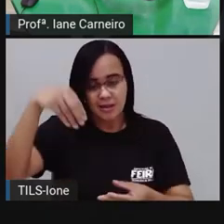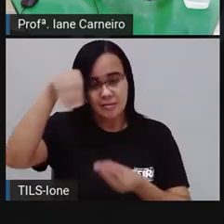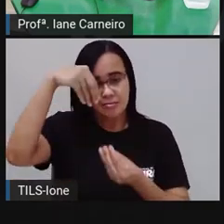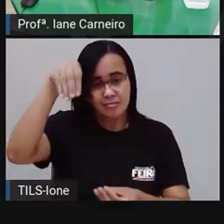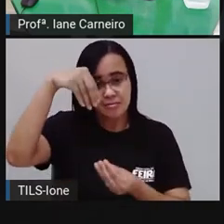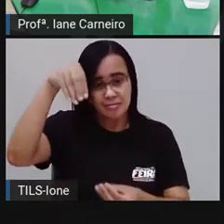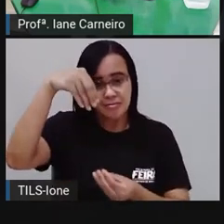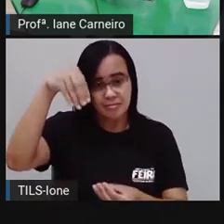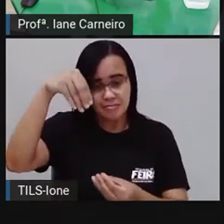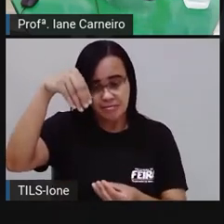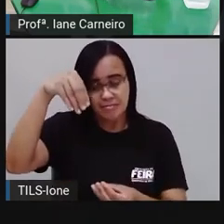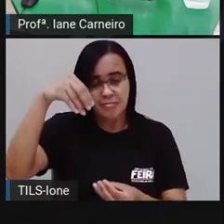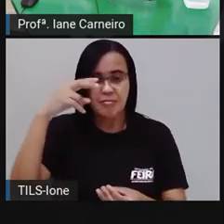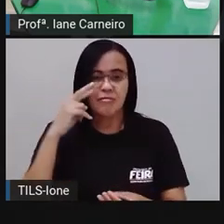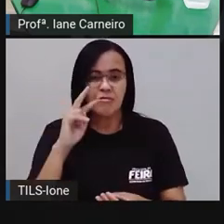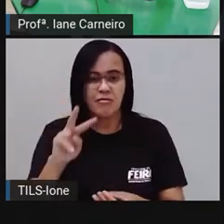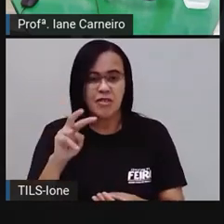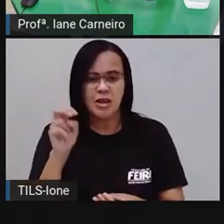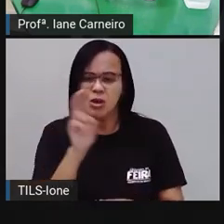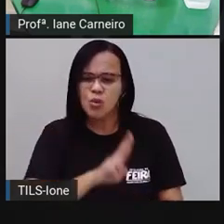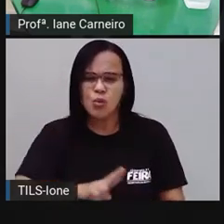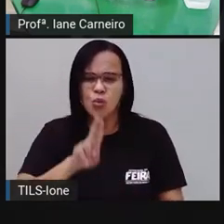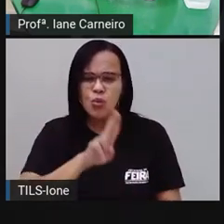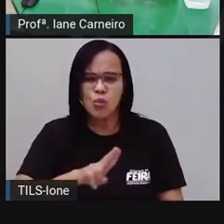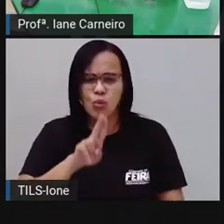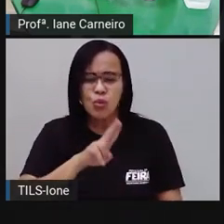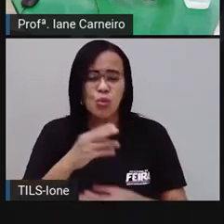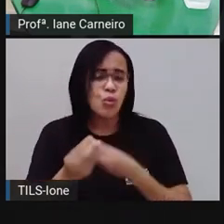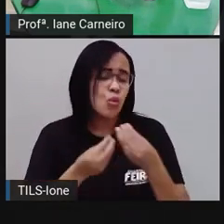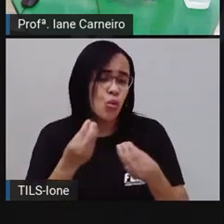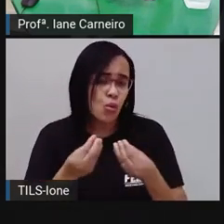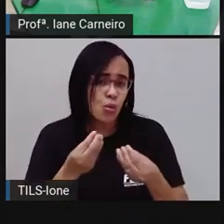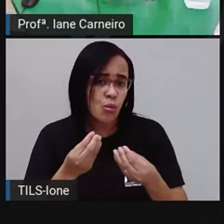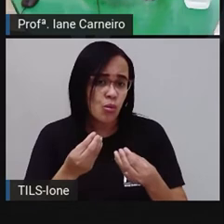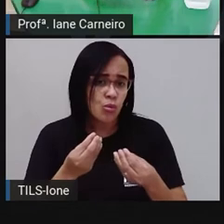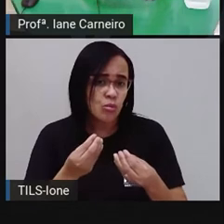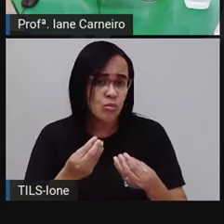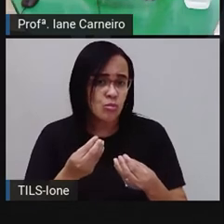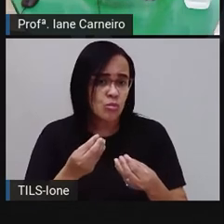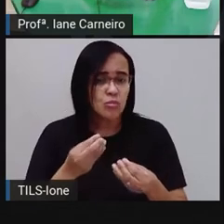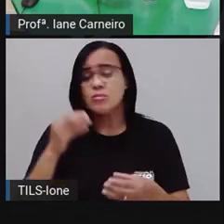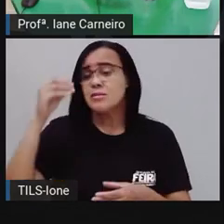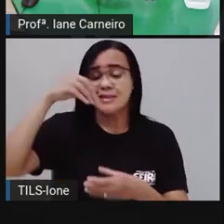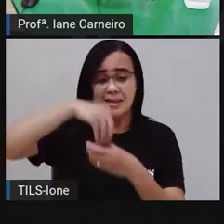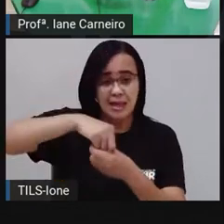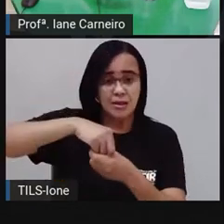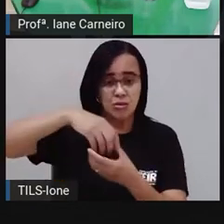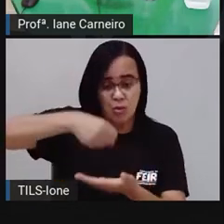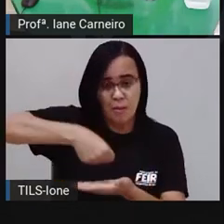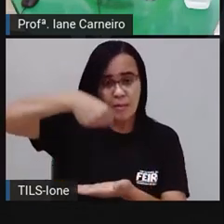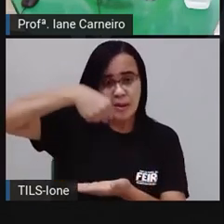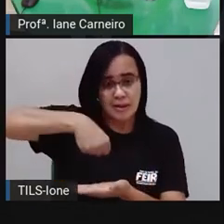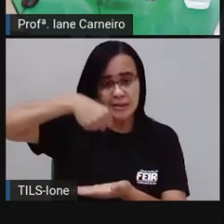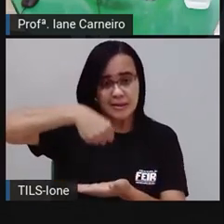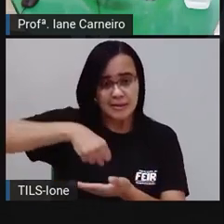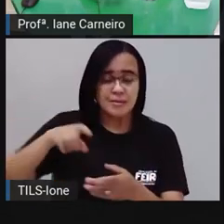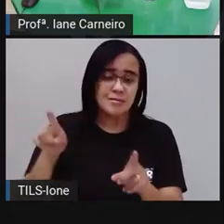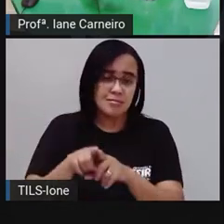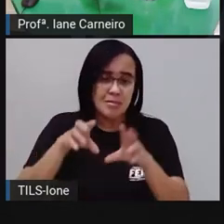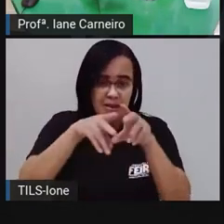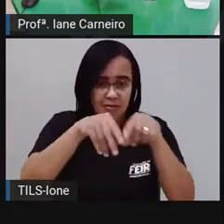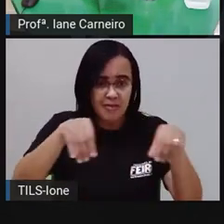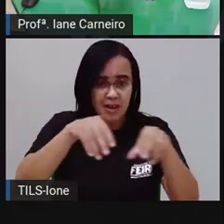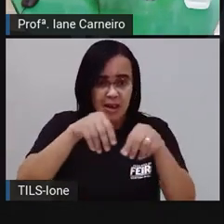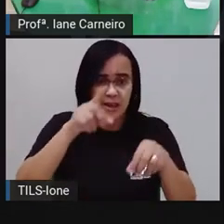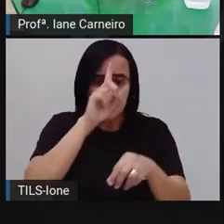produtos. Então, aqui, ó, na embalagem, vem dizendo quanto tem, né? Quanto é que pesa essa embalagem? Quanto tem de farinha de milho